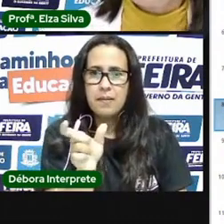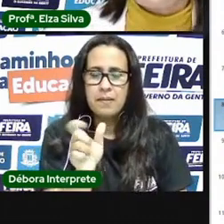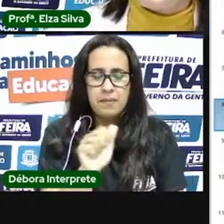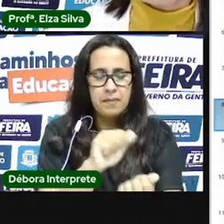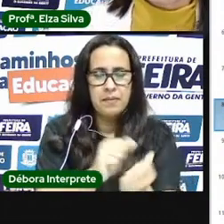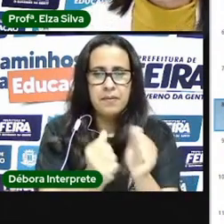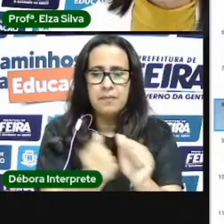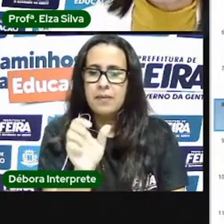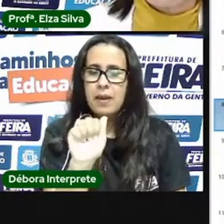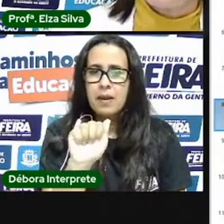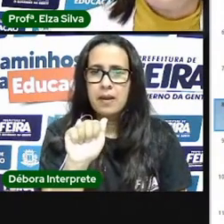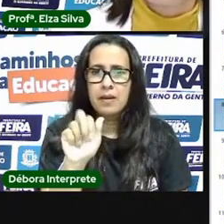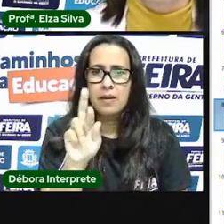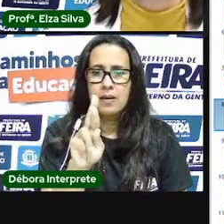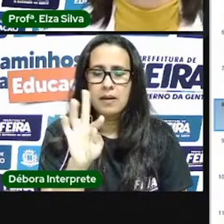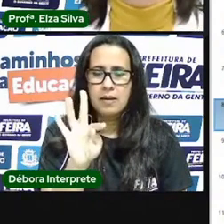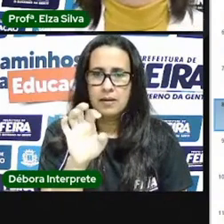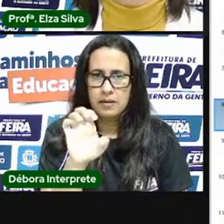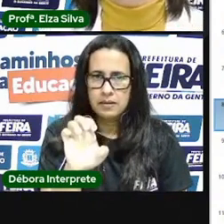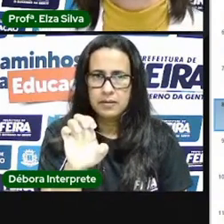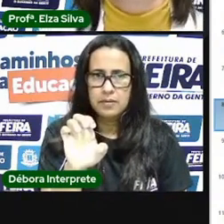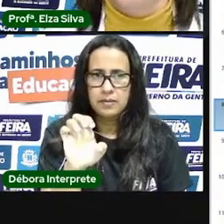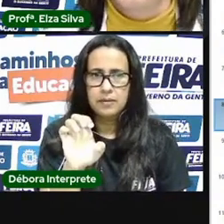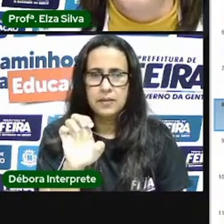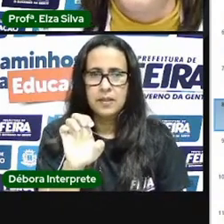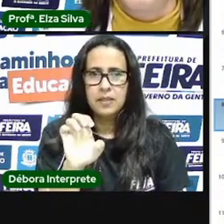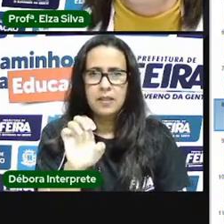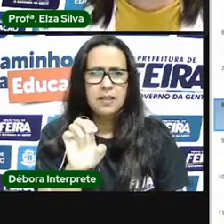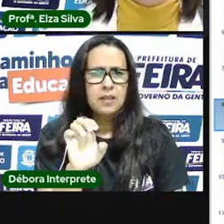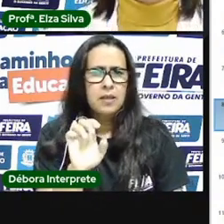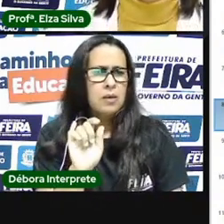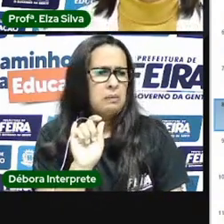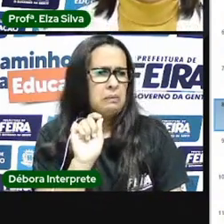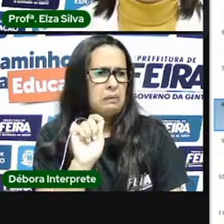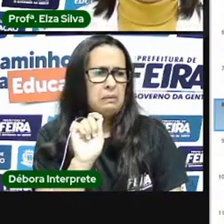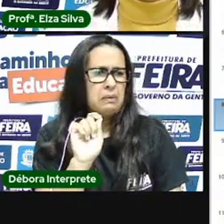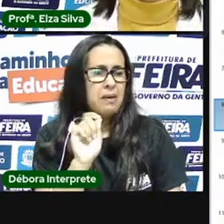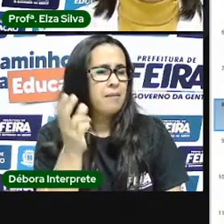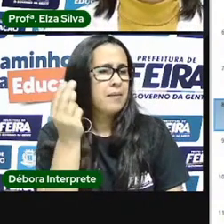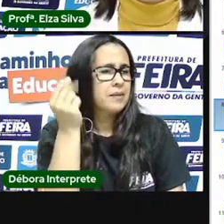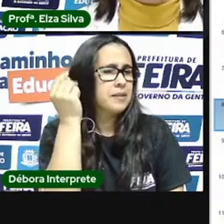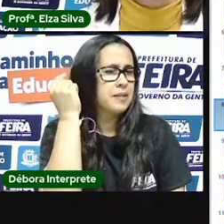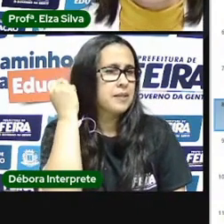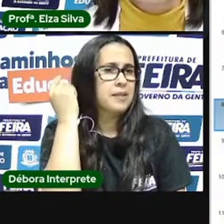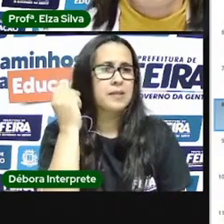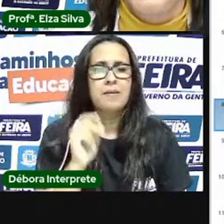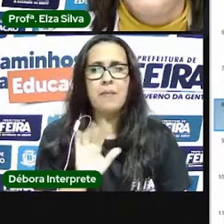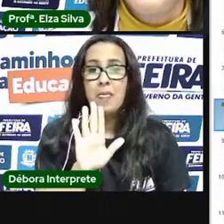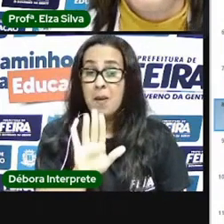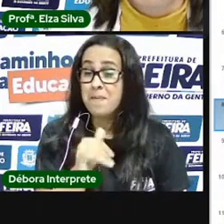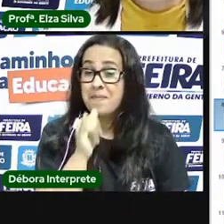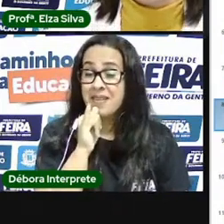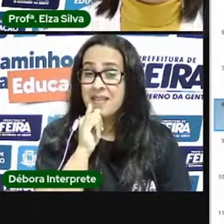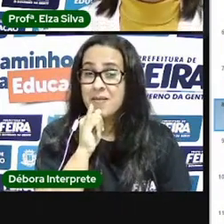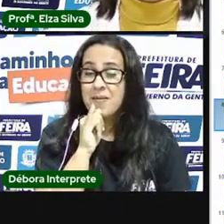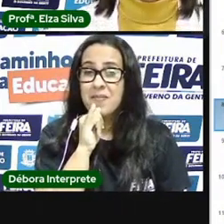Inclusive, tem até uma expressão que nossa mãe e nosso pai usam muito em nossas casas. Quando diz assim, nossa, como esse menino,